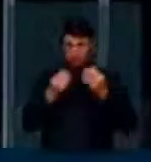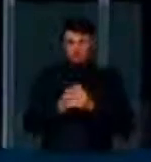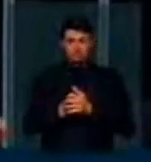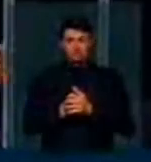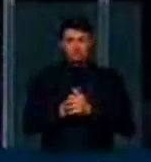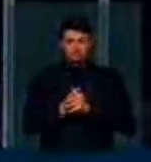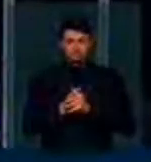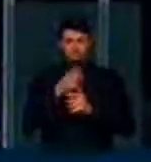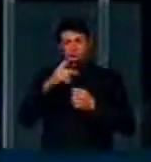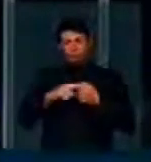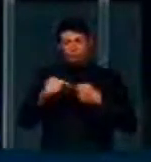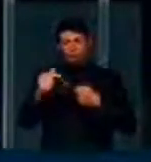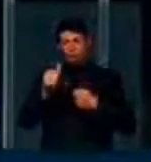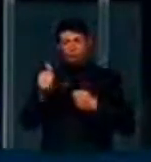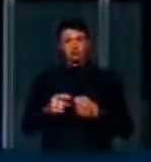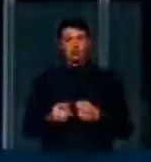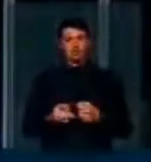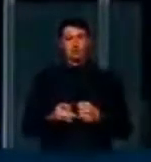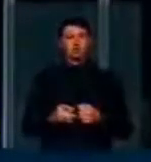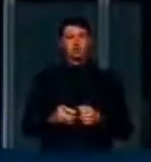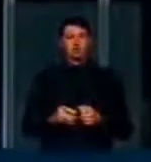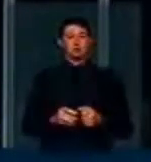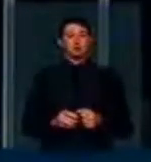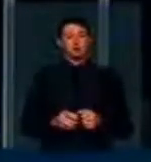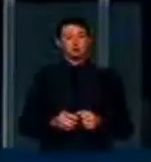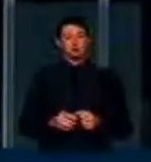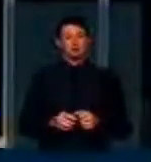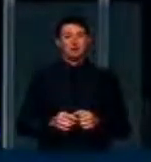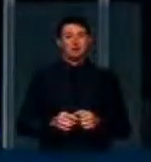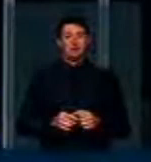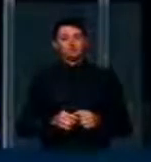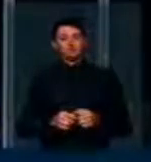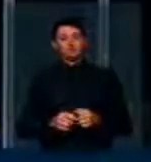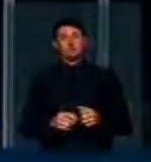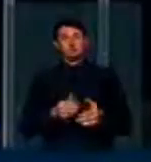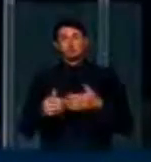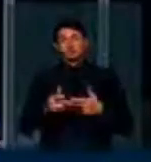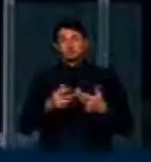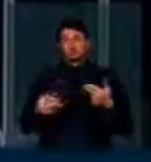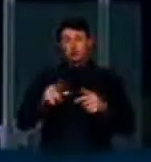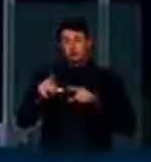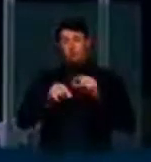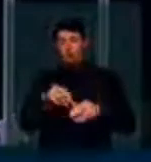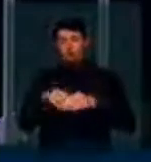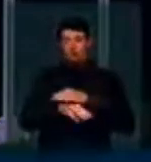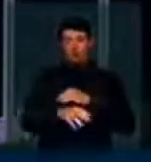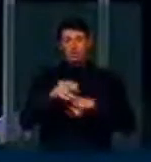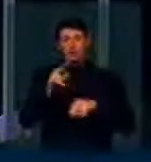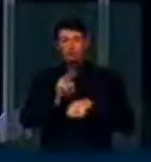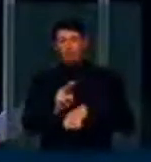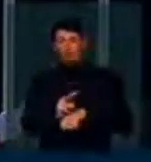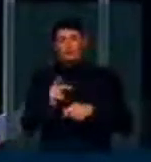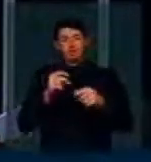Quando fala do artigo 11, em que há qualquer operação de coleta, armazenamento, guarda,